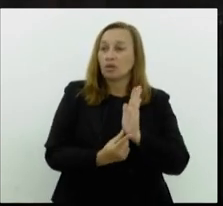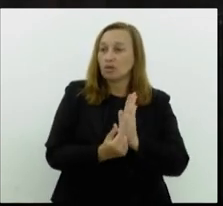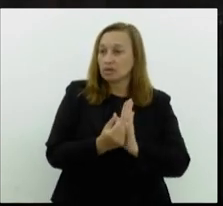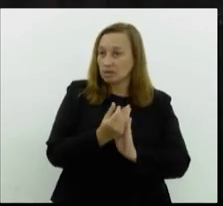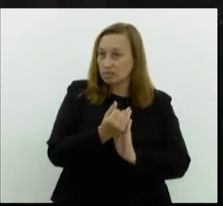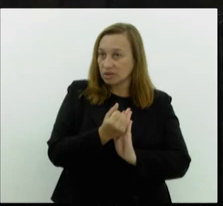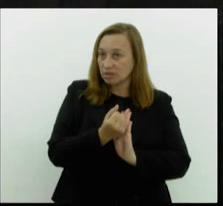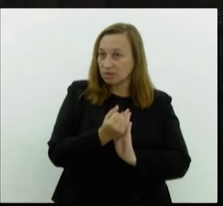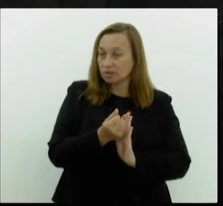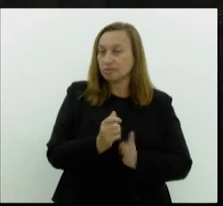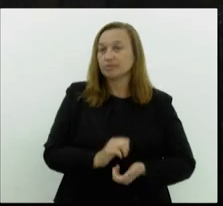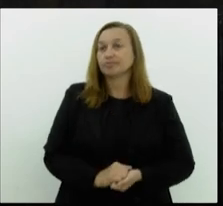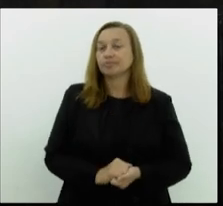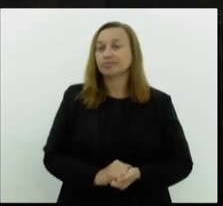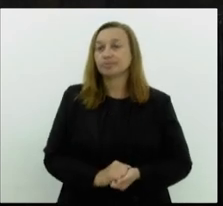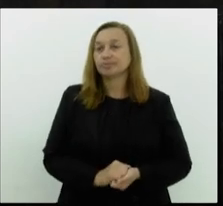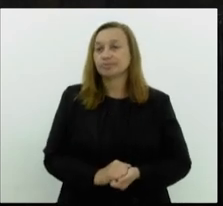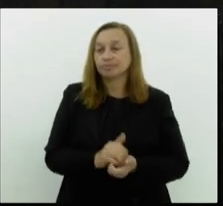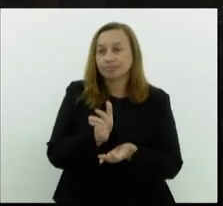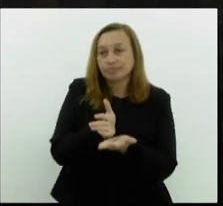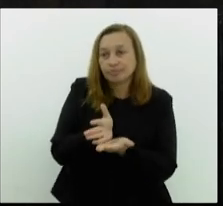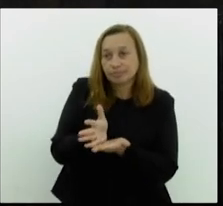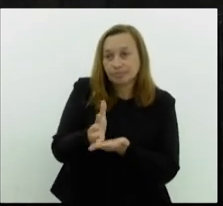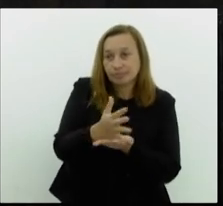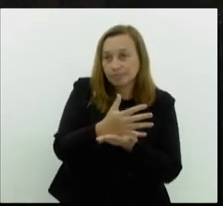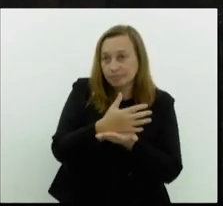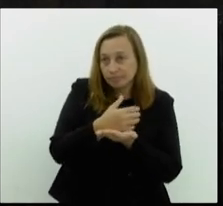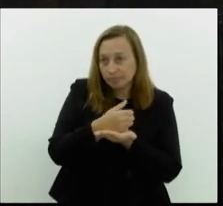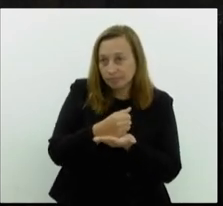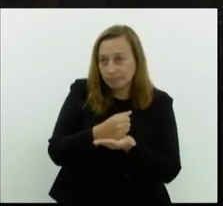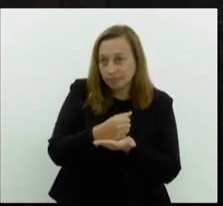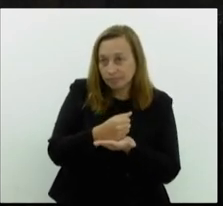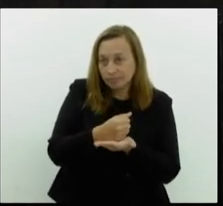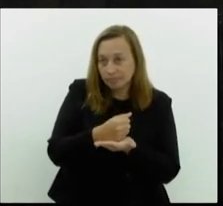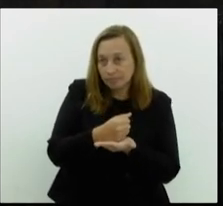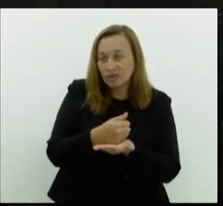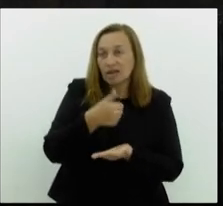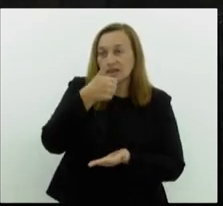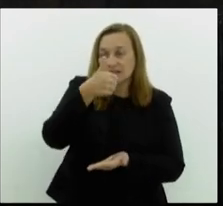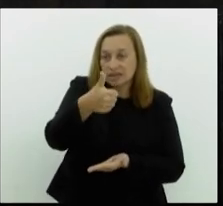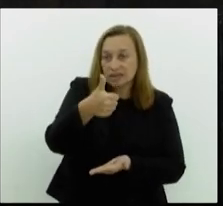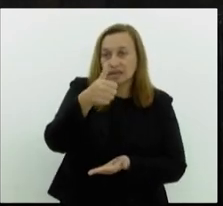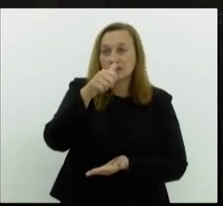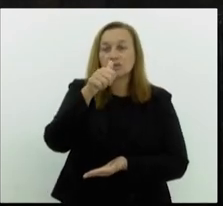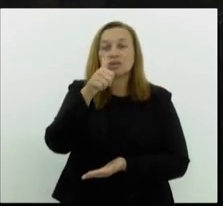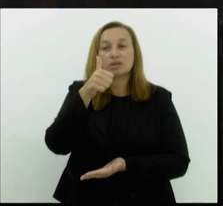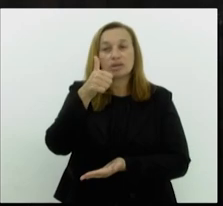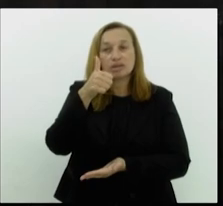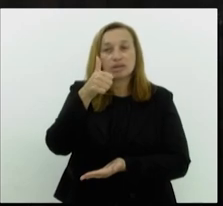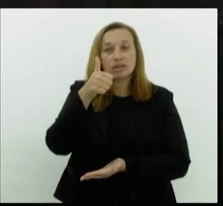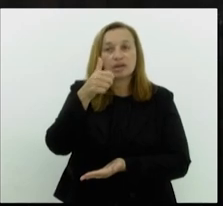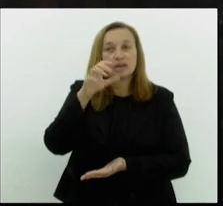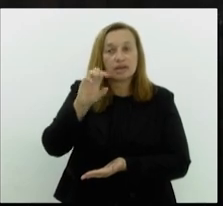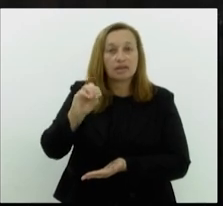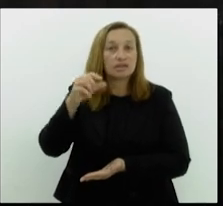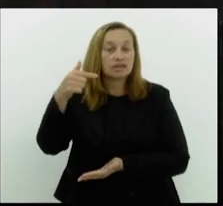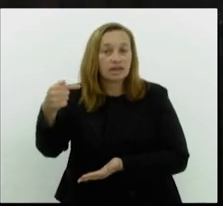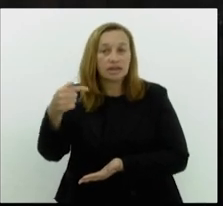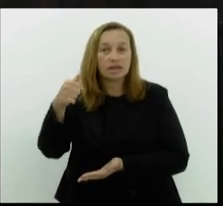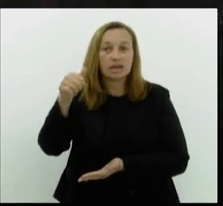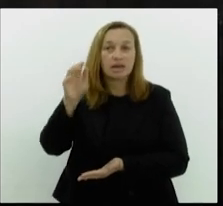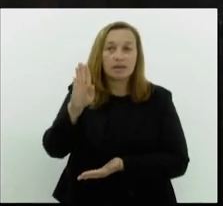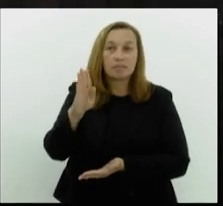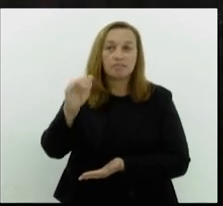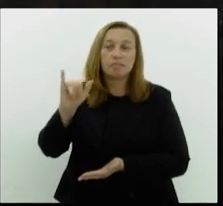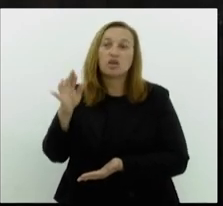de receita de 107 bilhões.